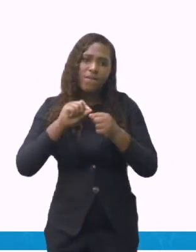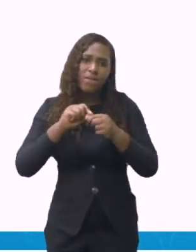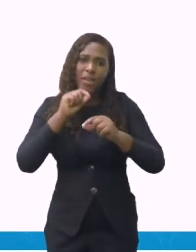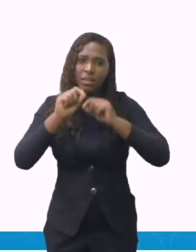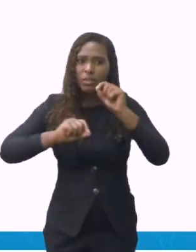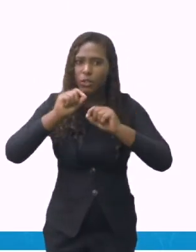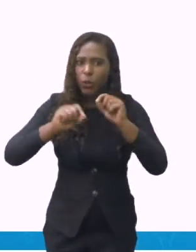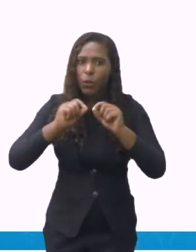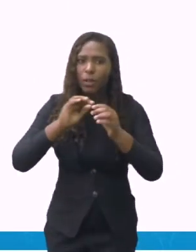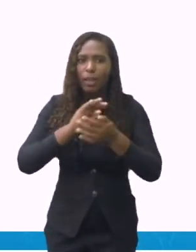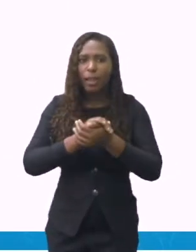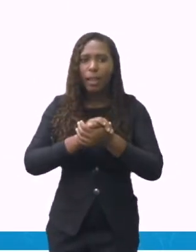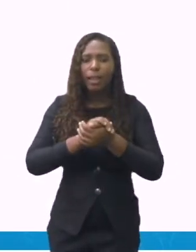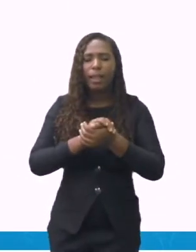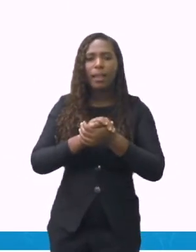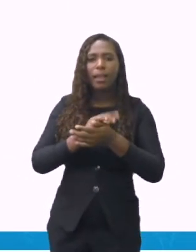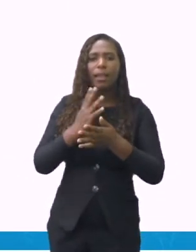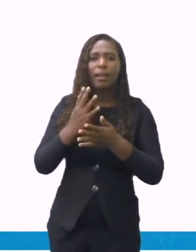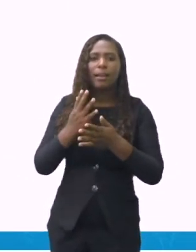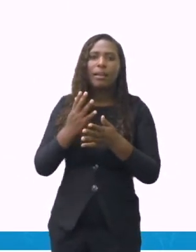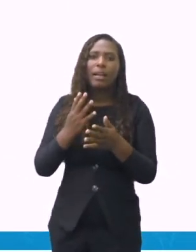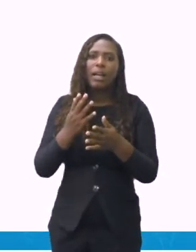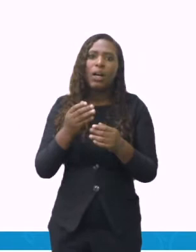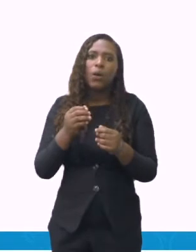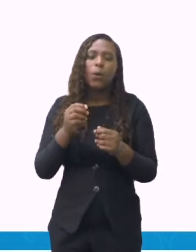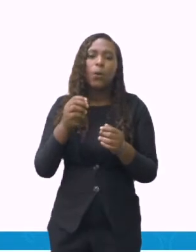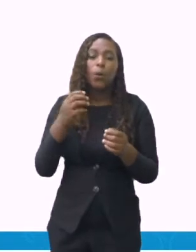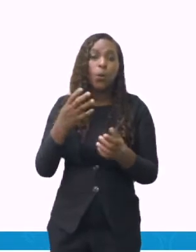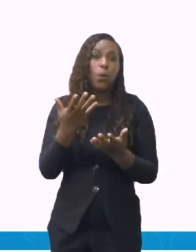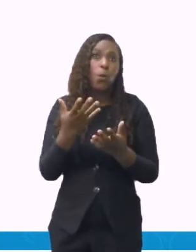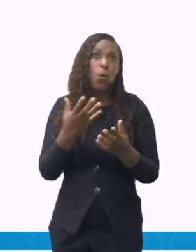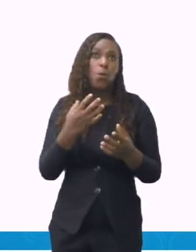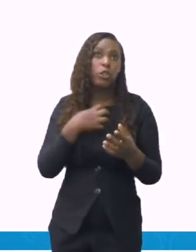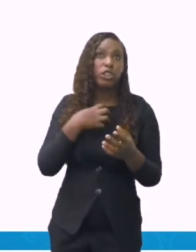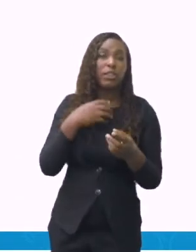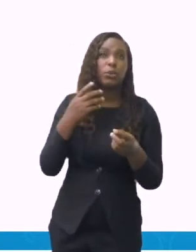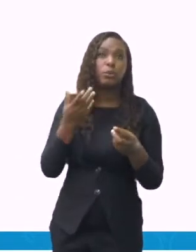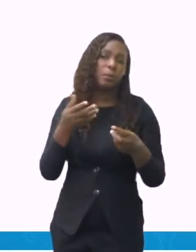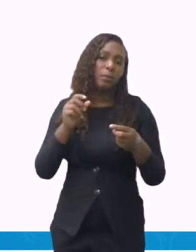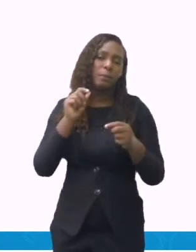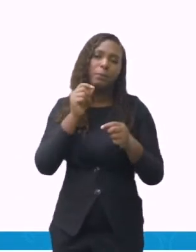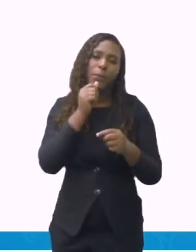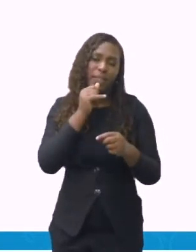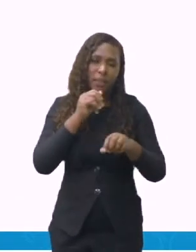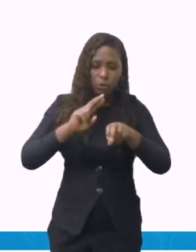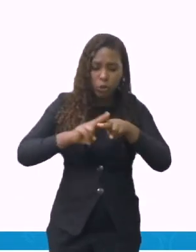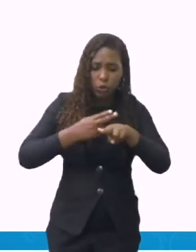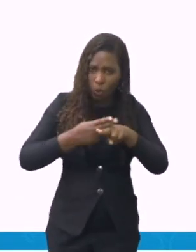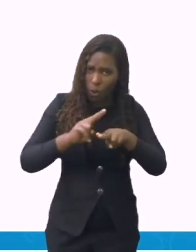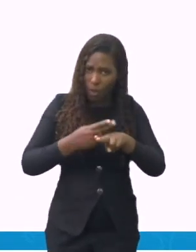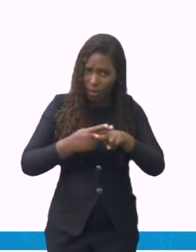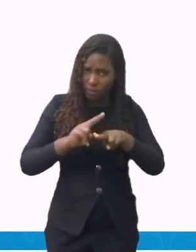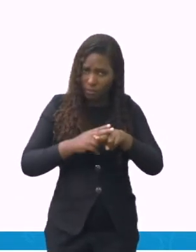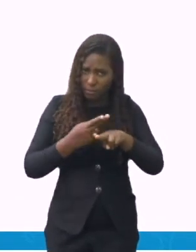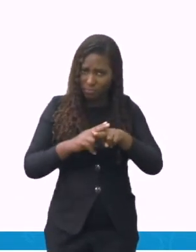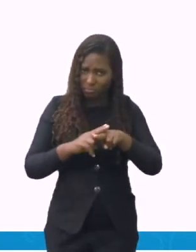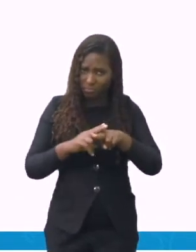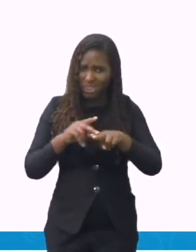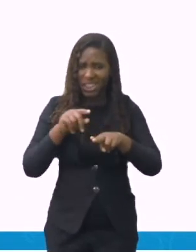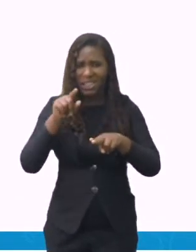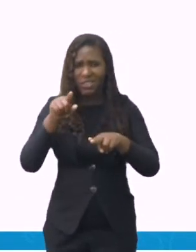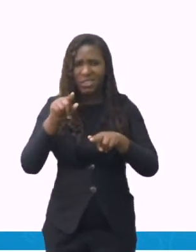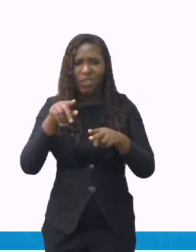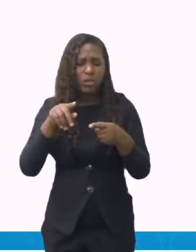granulado? Como que é? Como que essa receita precisa desse chocolate derretido? Então, viu que lá não